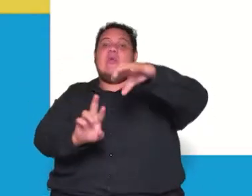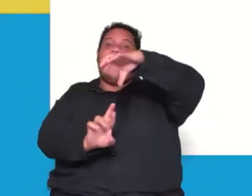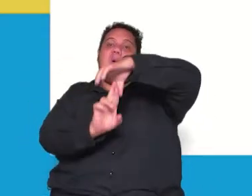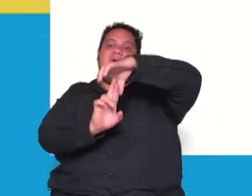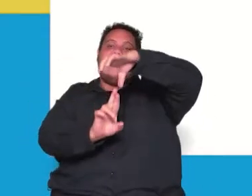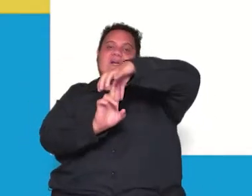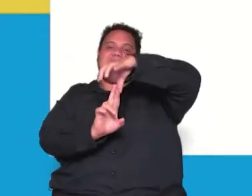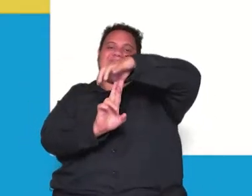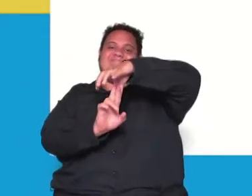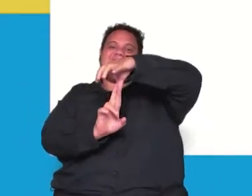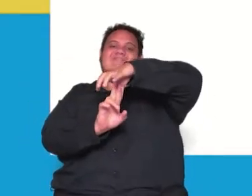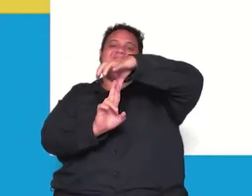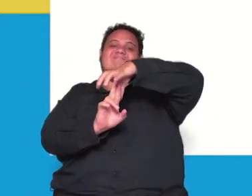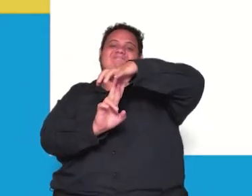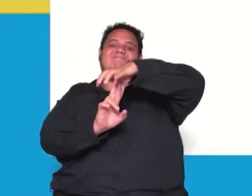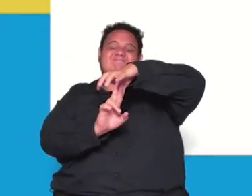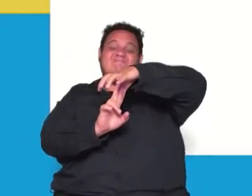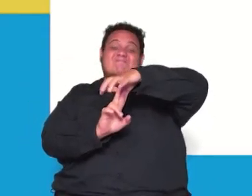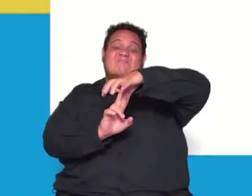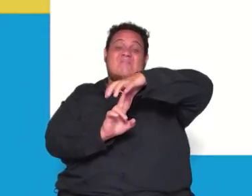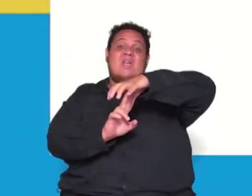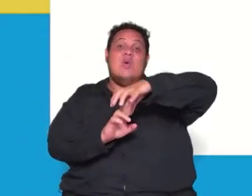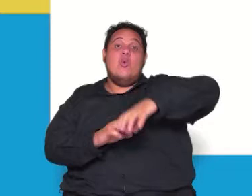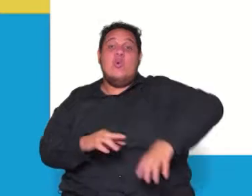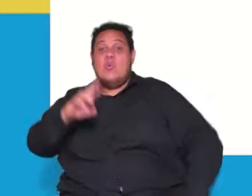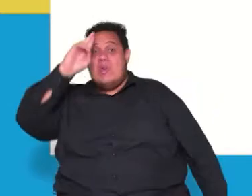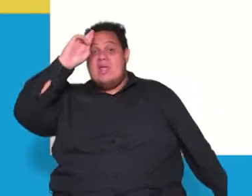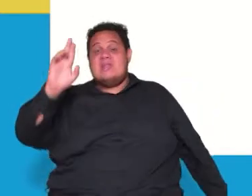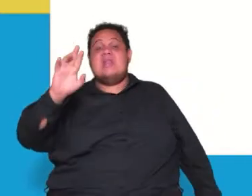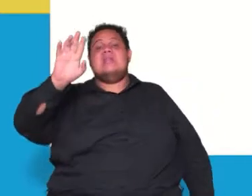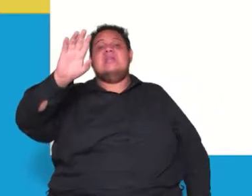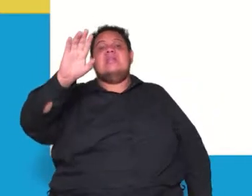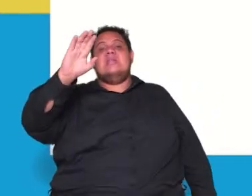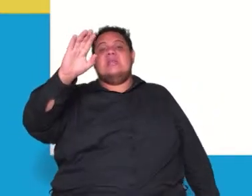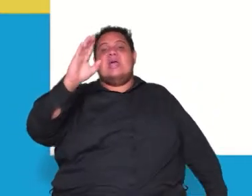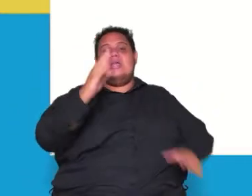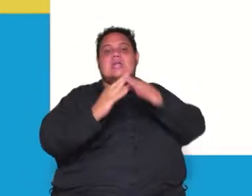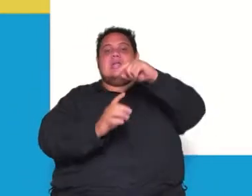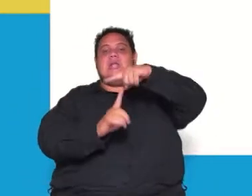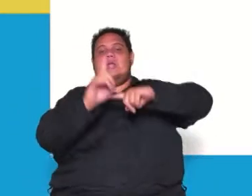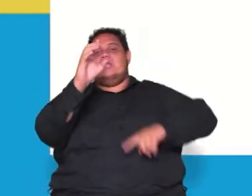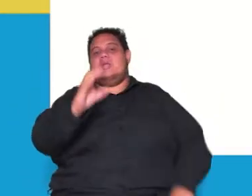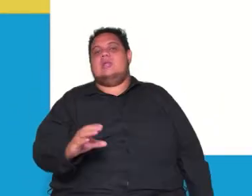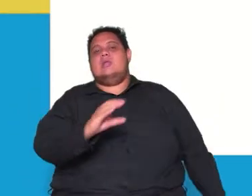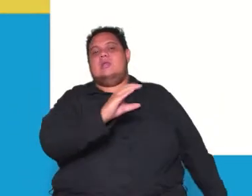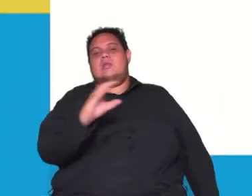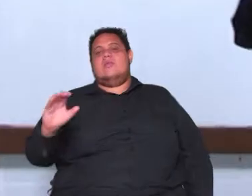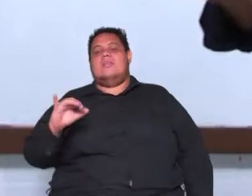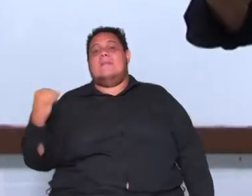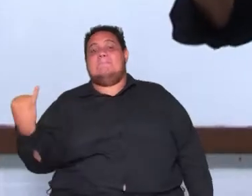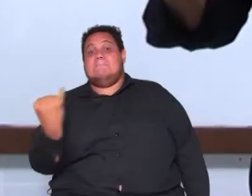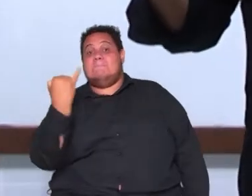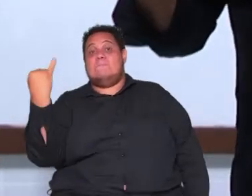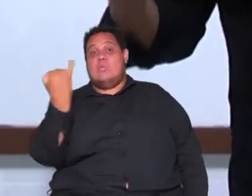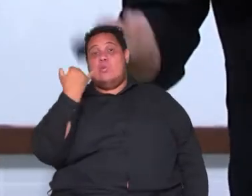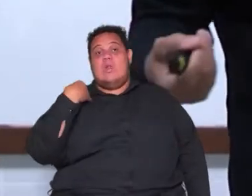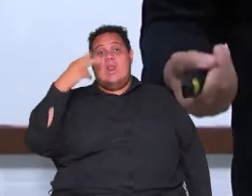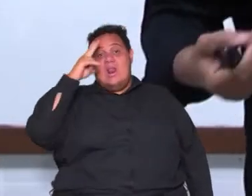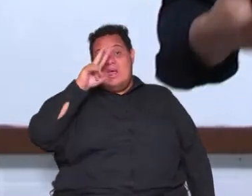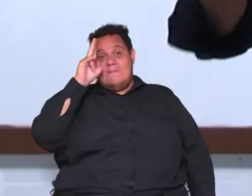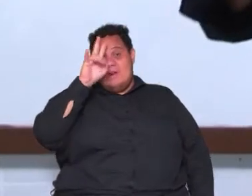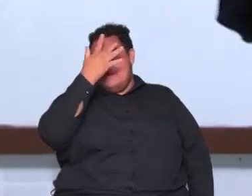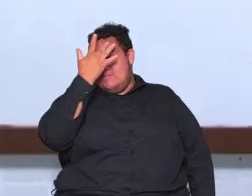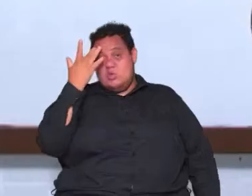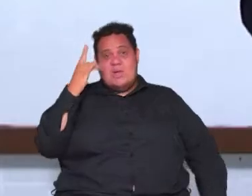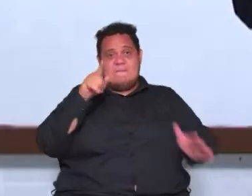é os membros os líderes da igreja católica o clero católico é importante lembrar que às vezes algumas pessoas